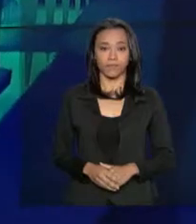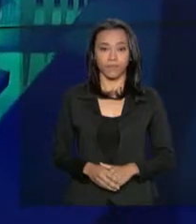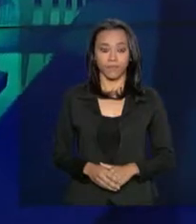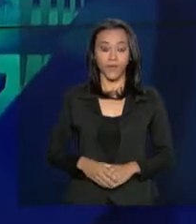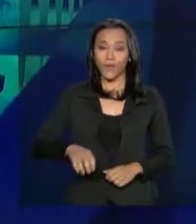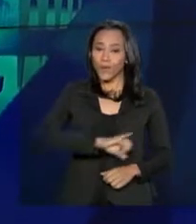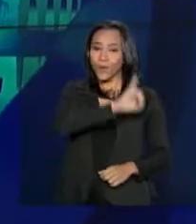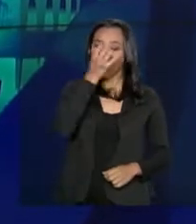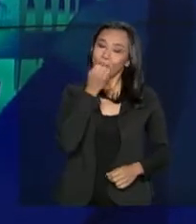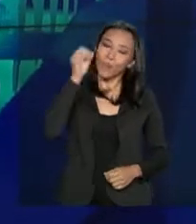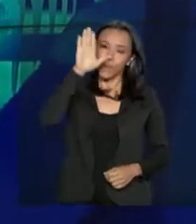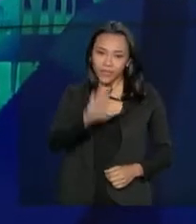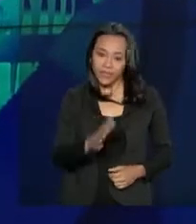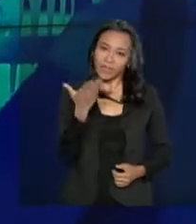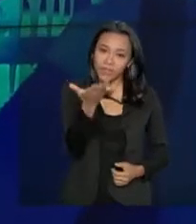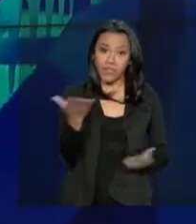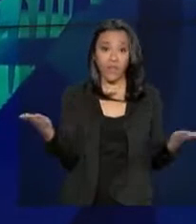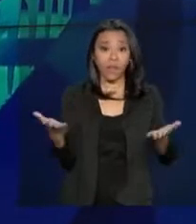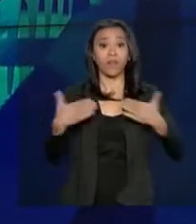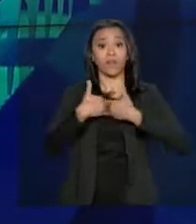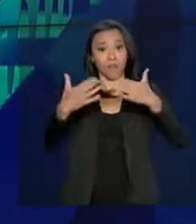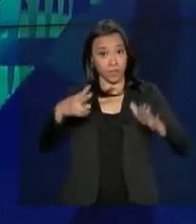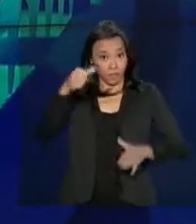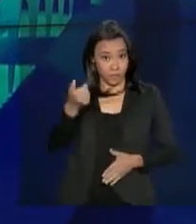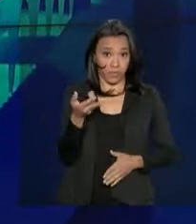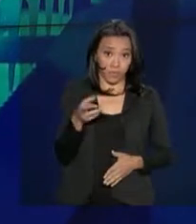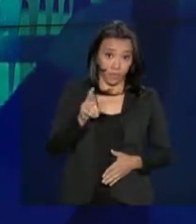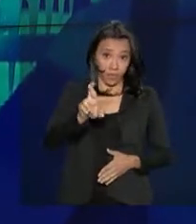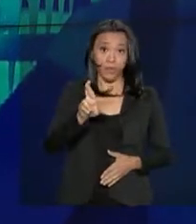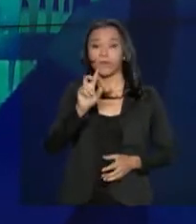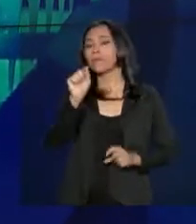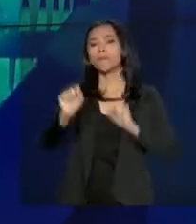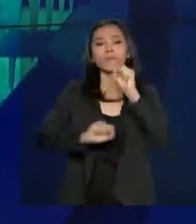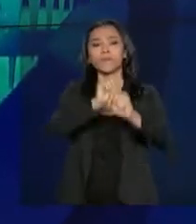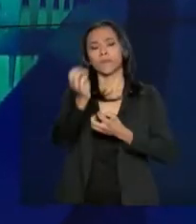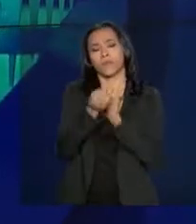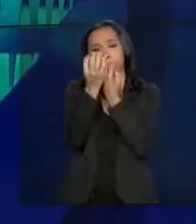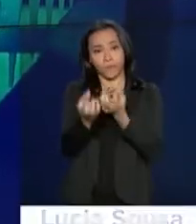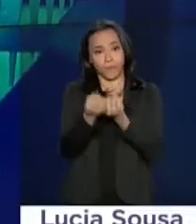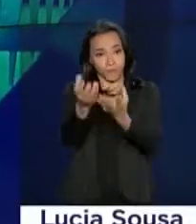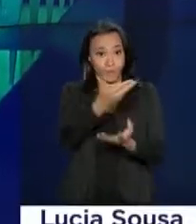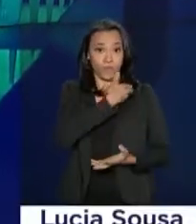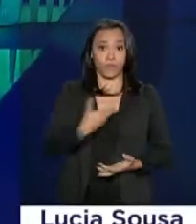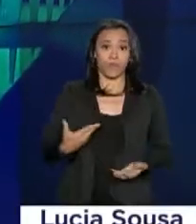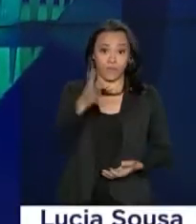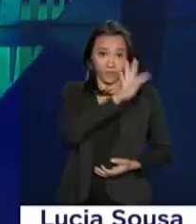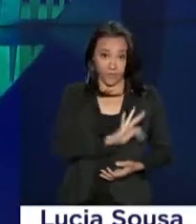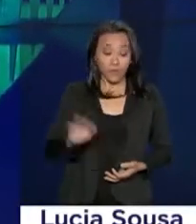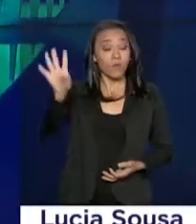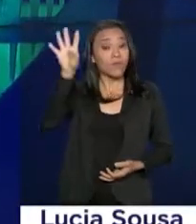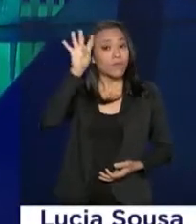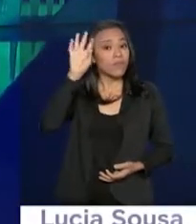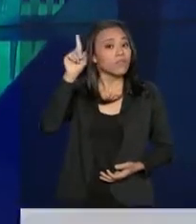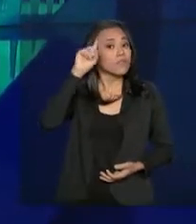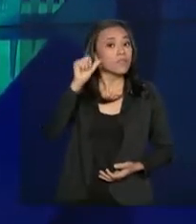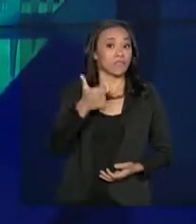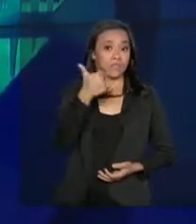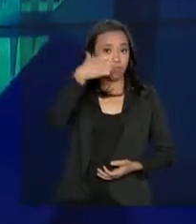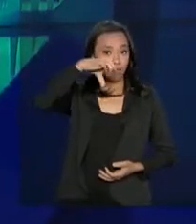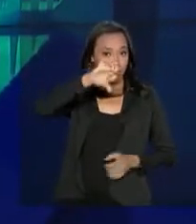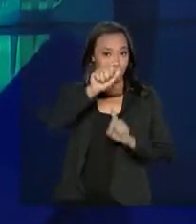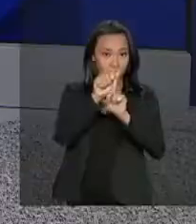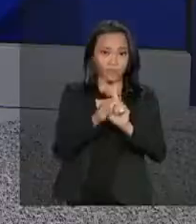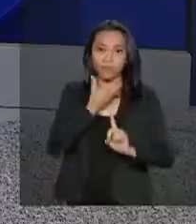Olá, boa tarde para você. Começa agora o repórter NBR com as notícias do governo federal desta quarta-feira, 19 de